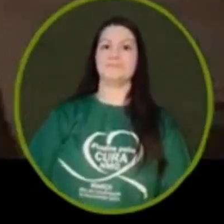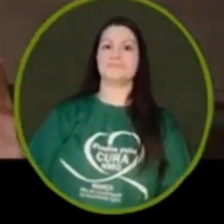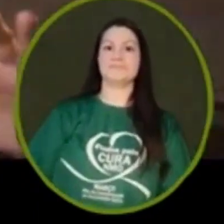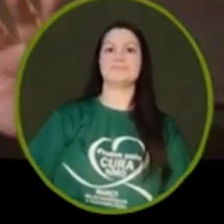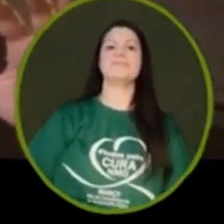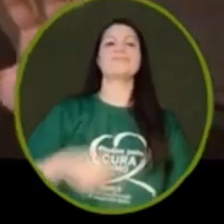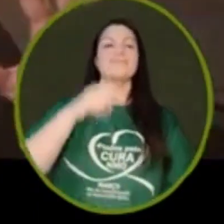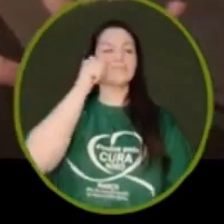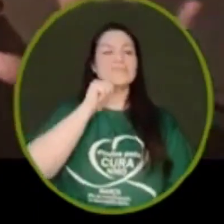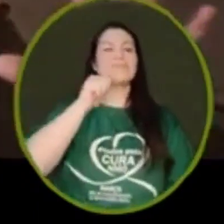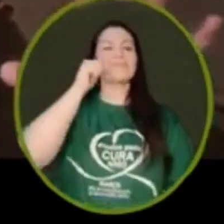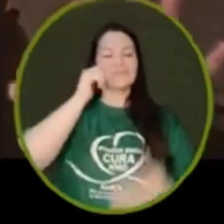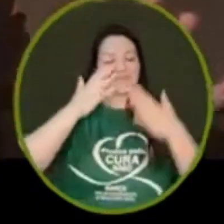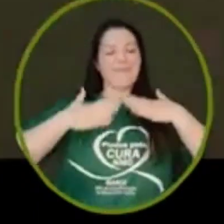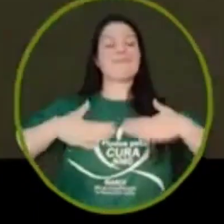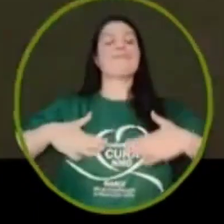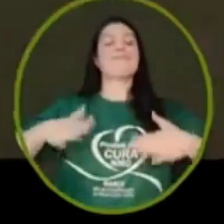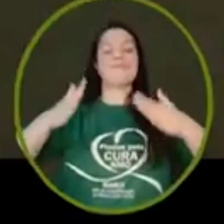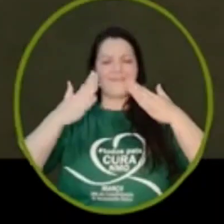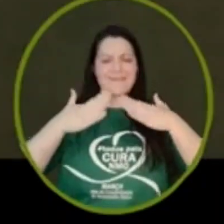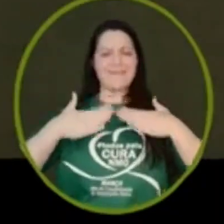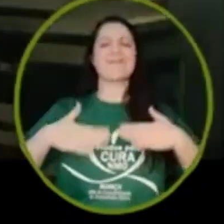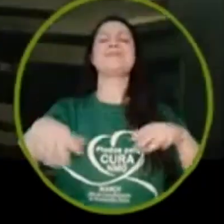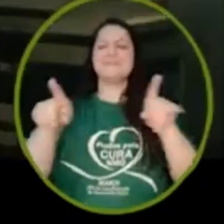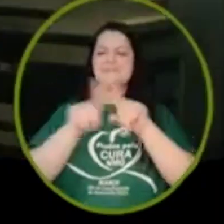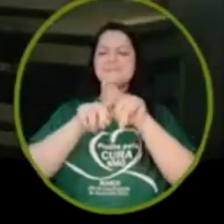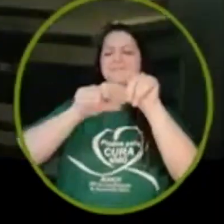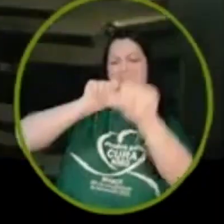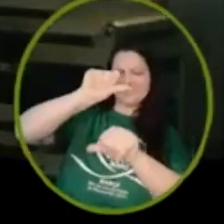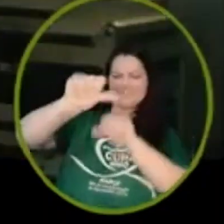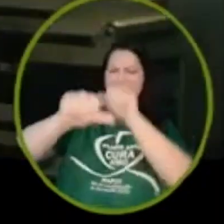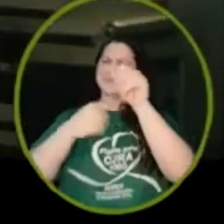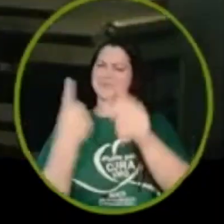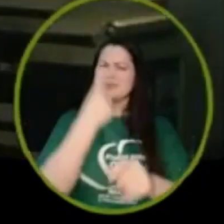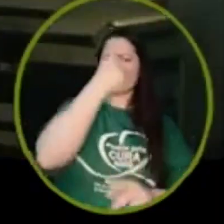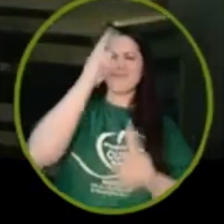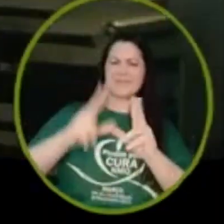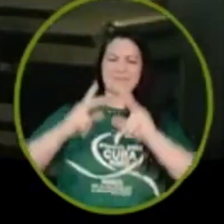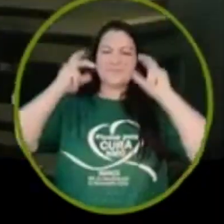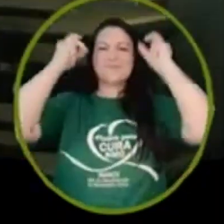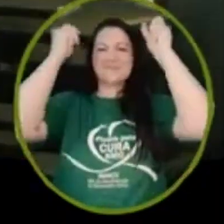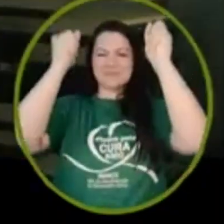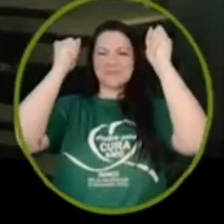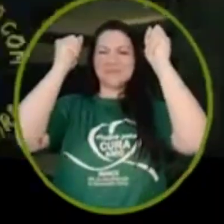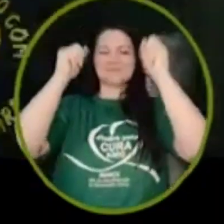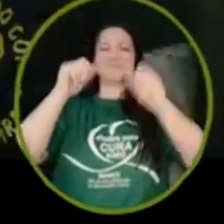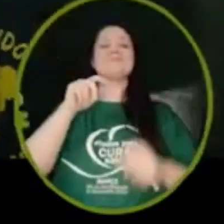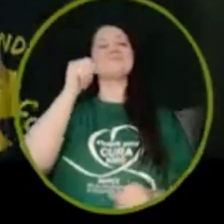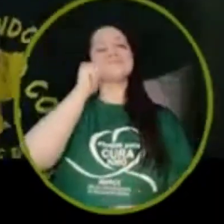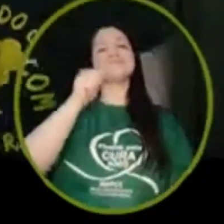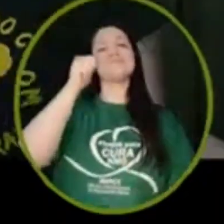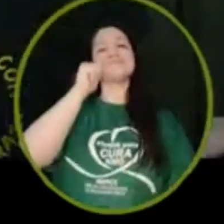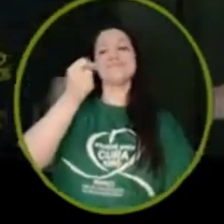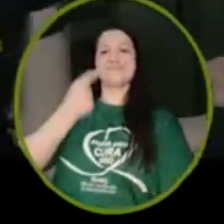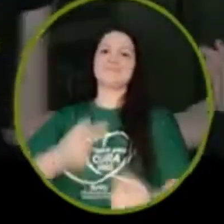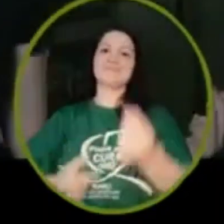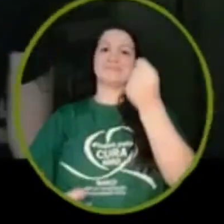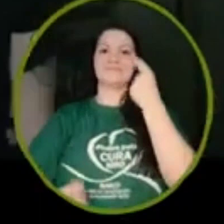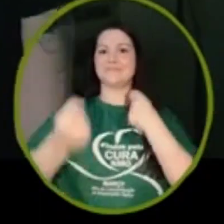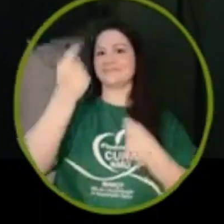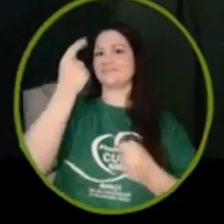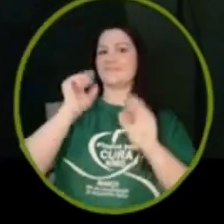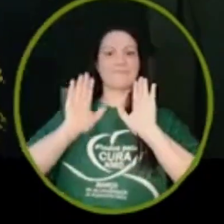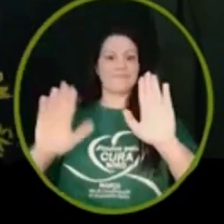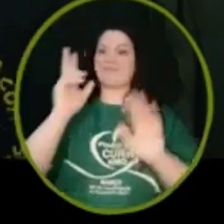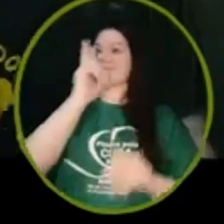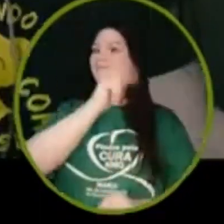Ela é a calmaria que vira furacão Ela é rara,